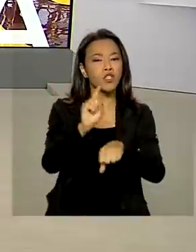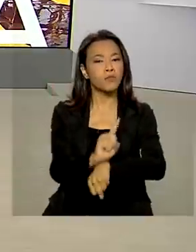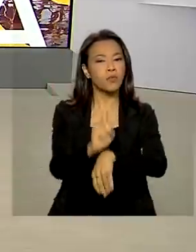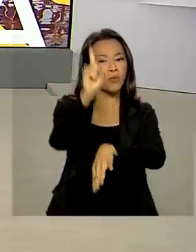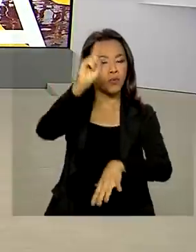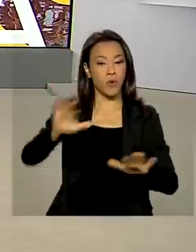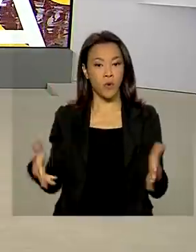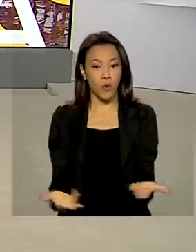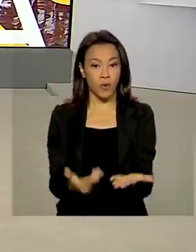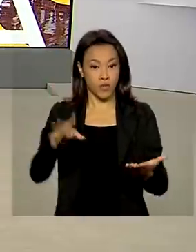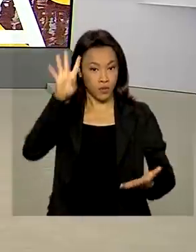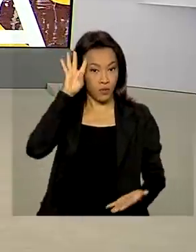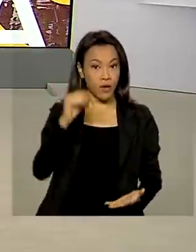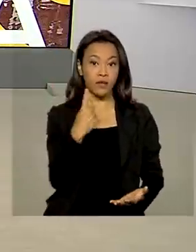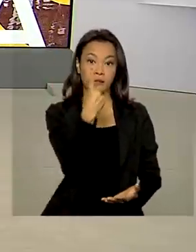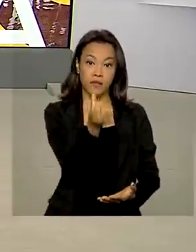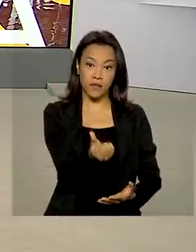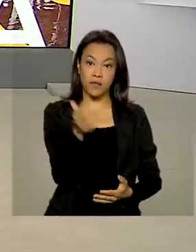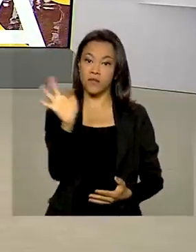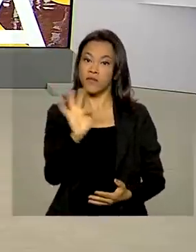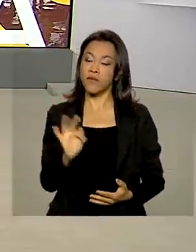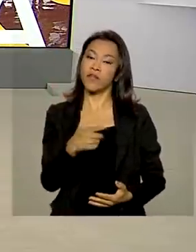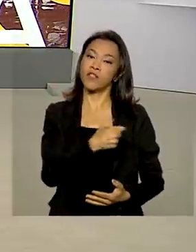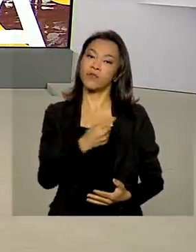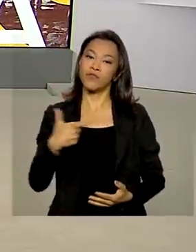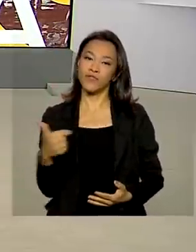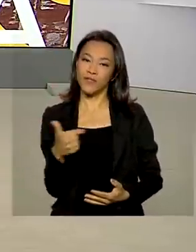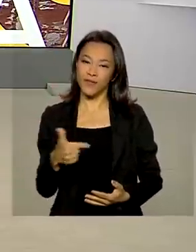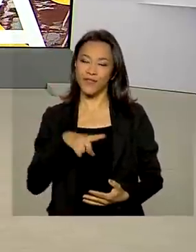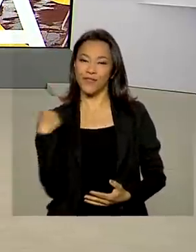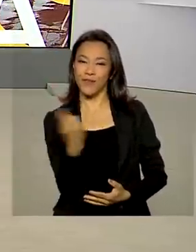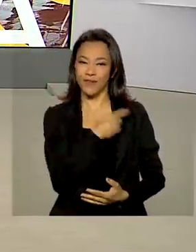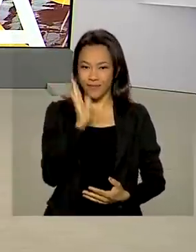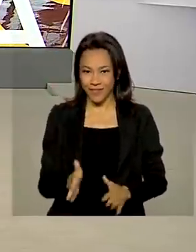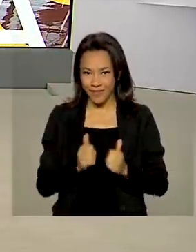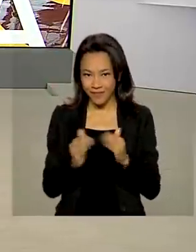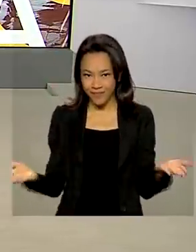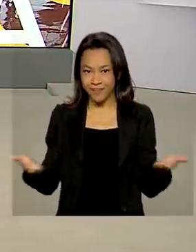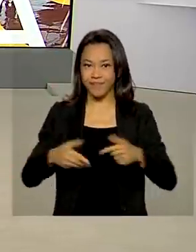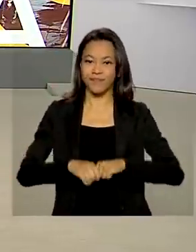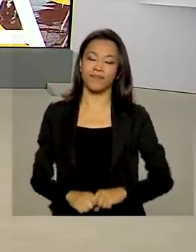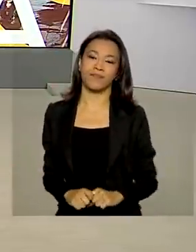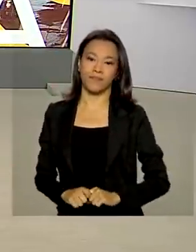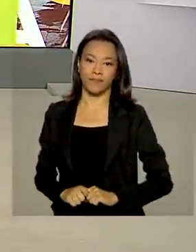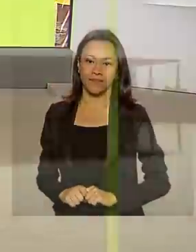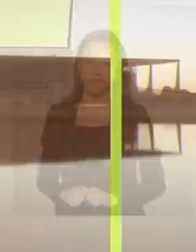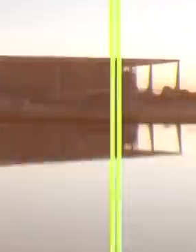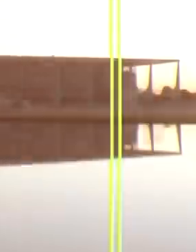Quarta-feira, 16 de fevereiro de 2022, o Brasil em Dia já está no ar.